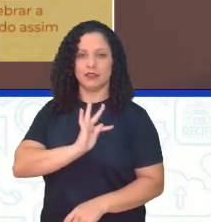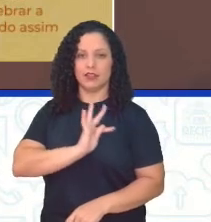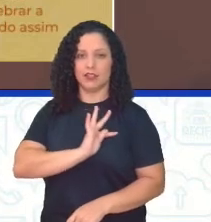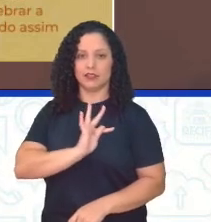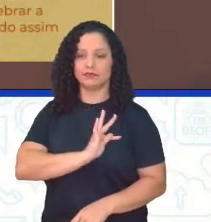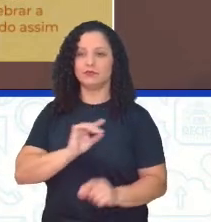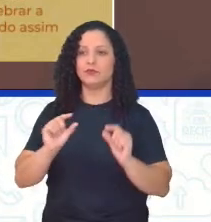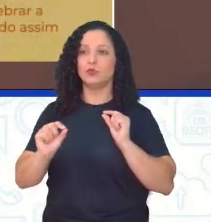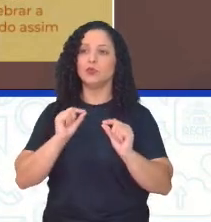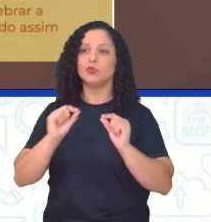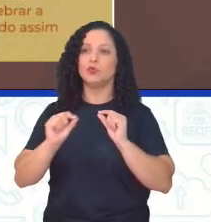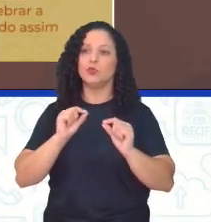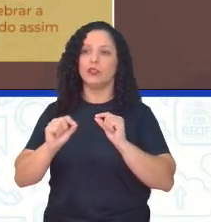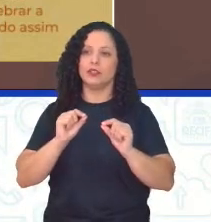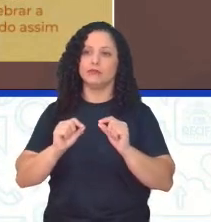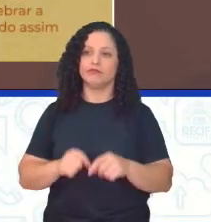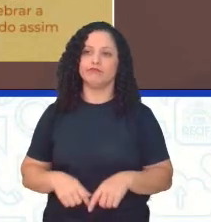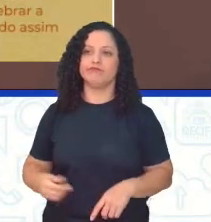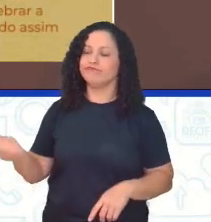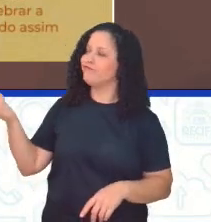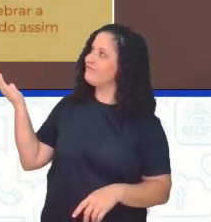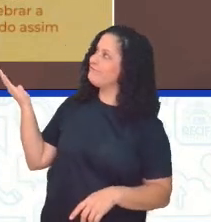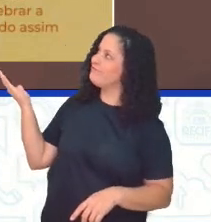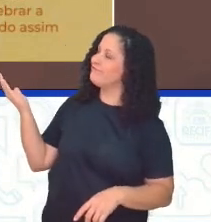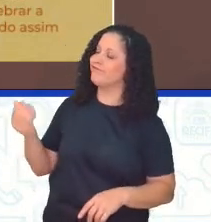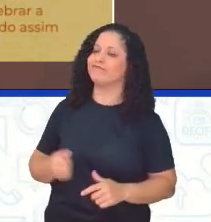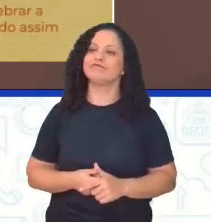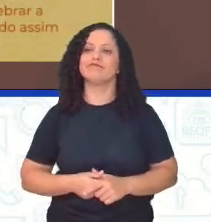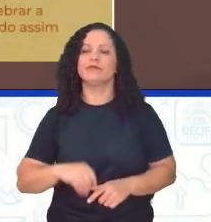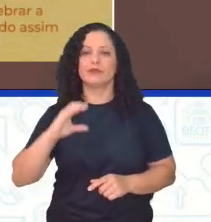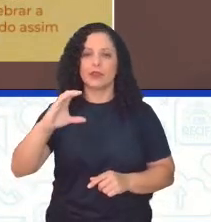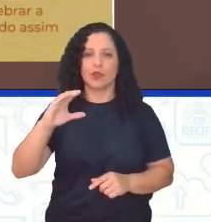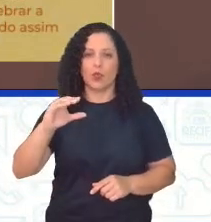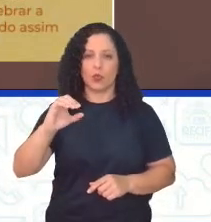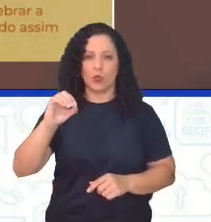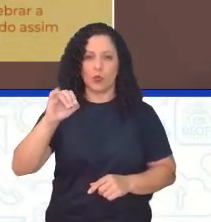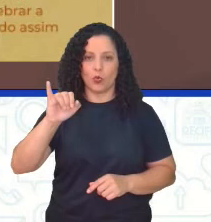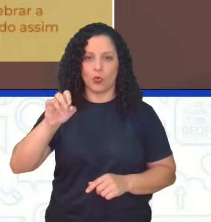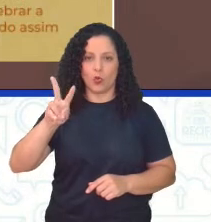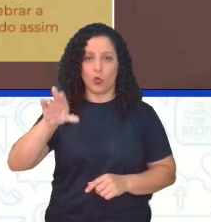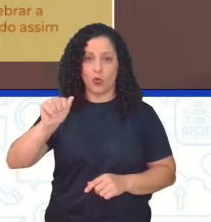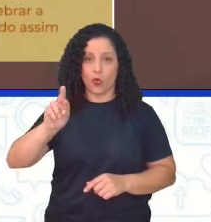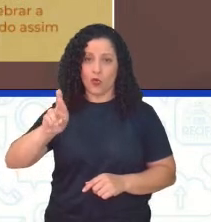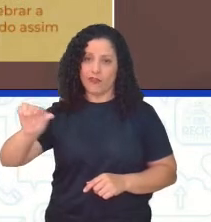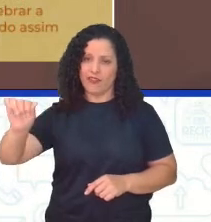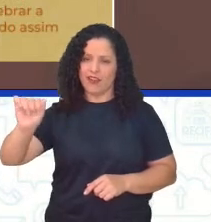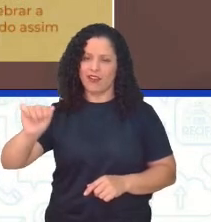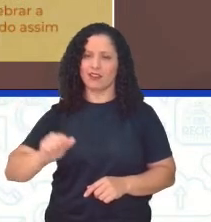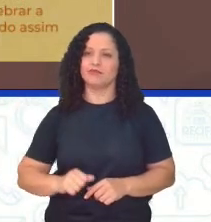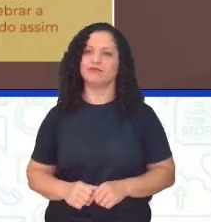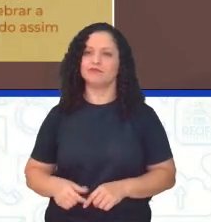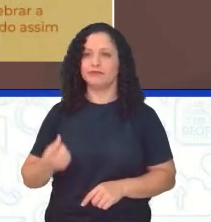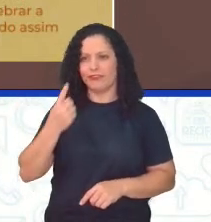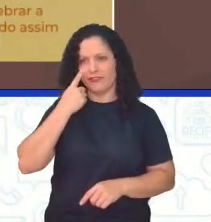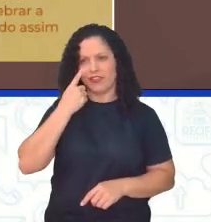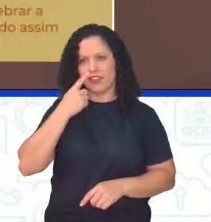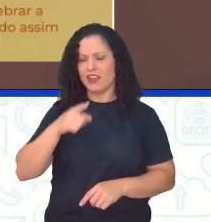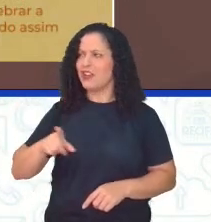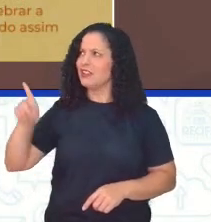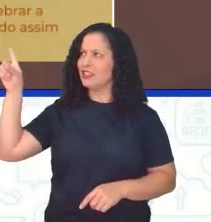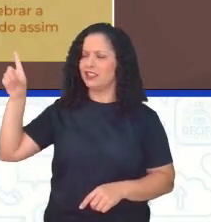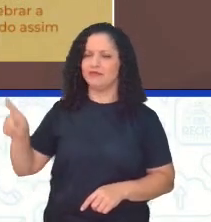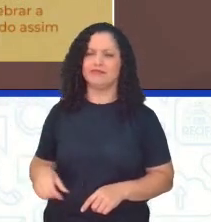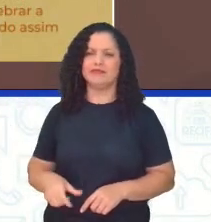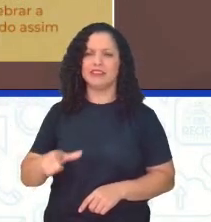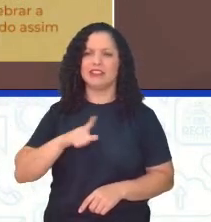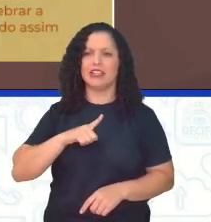aceiro, né? Que é essa técnica aí, também conhecida como coivara, né, professor Gilson? Que aí você vai, ó, você observa nessa imagem da esquerda,